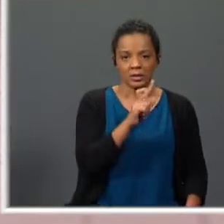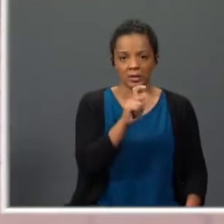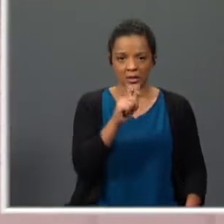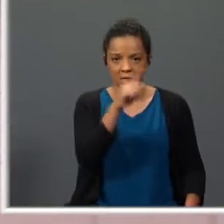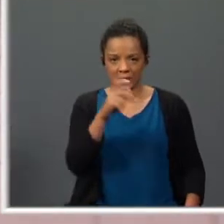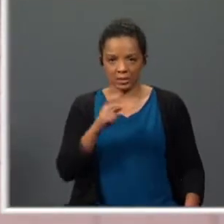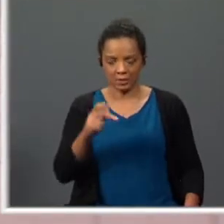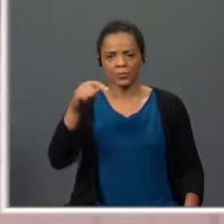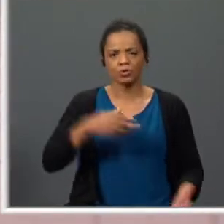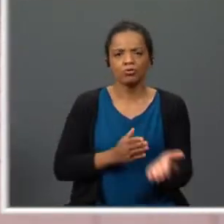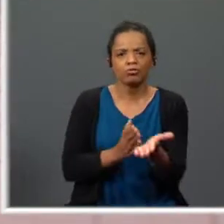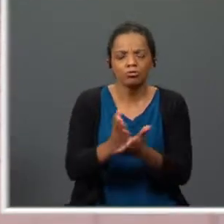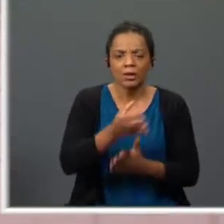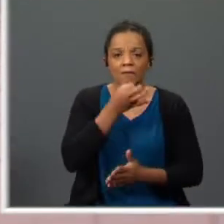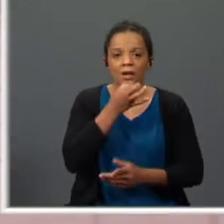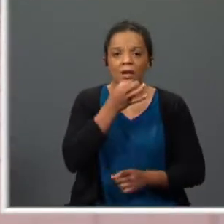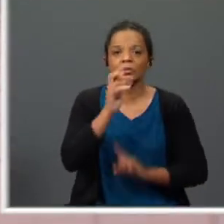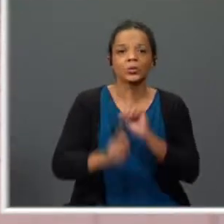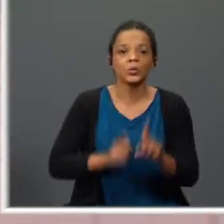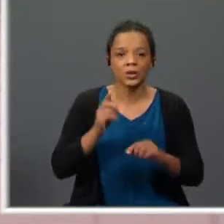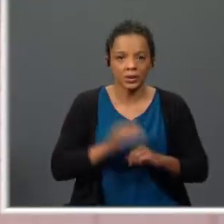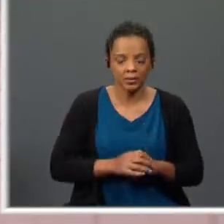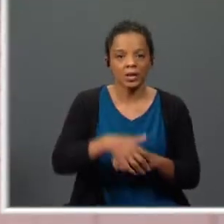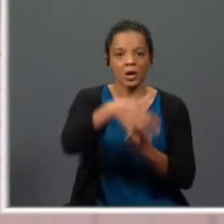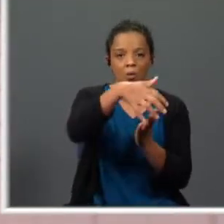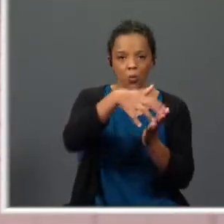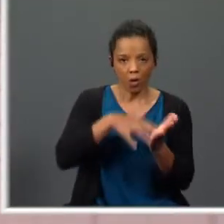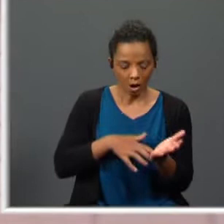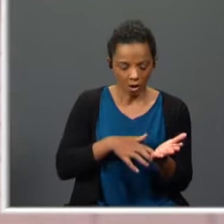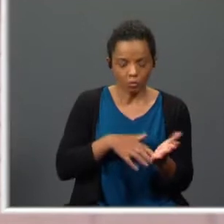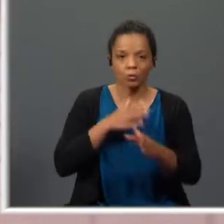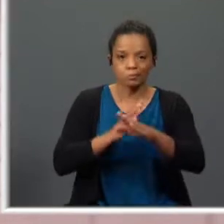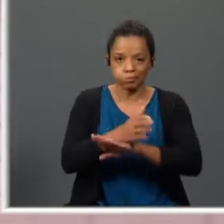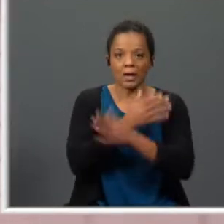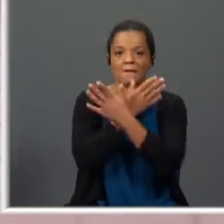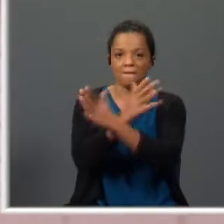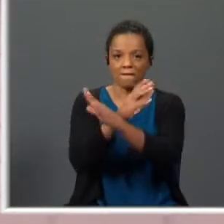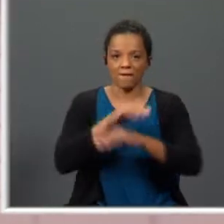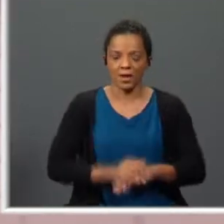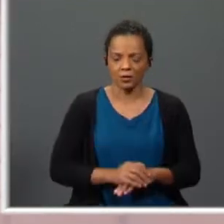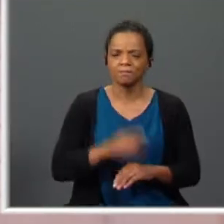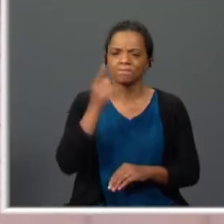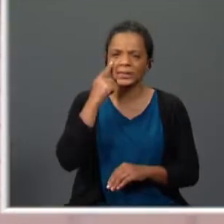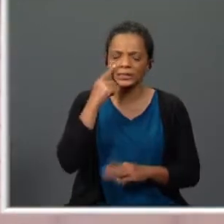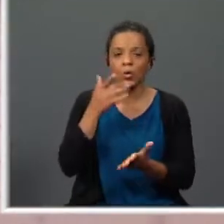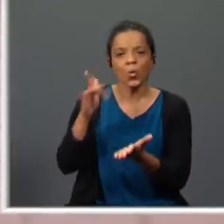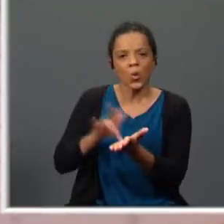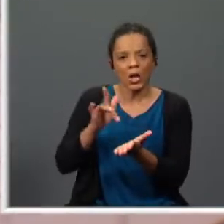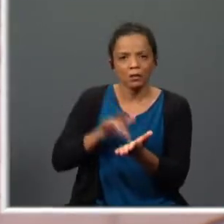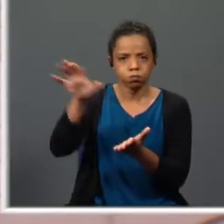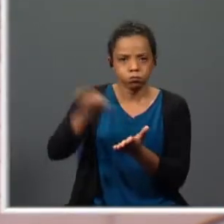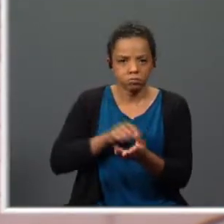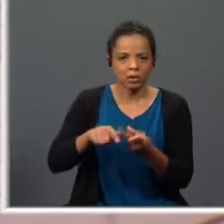vou continuar hoje a abordar contigo o alto da barca do inferno. Não te esqueças, tens que ter o teu manual contigo,